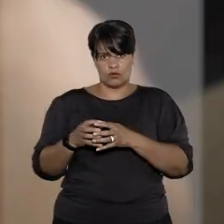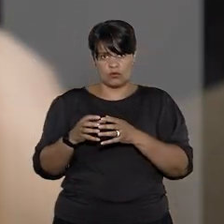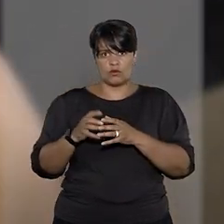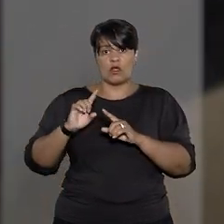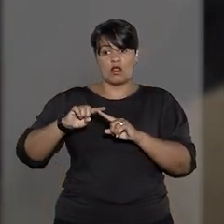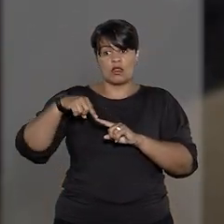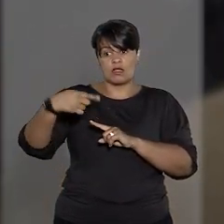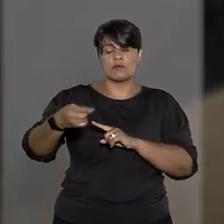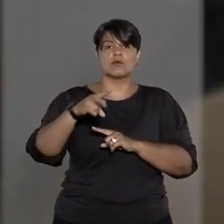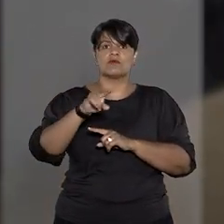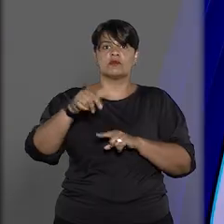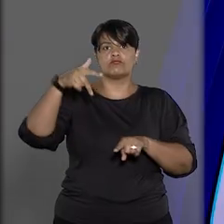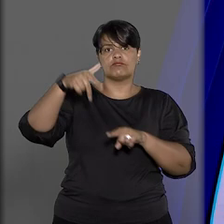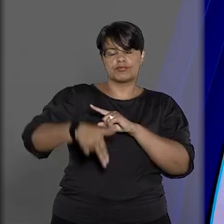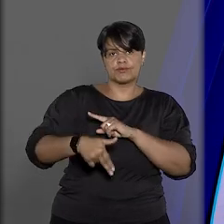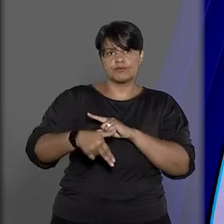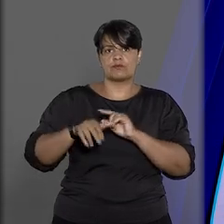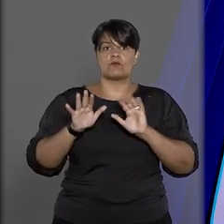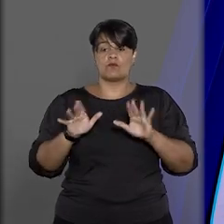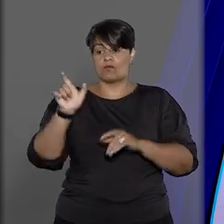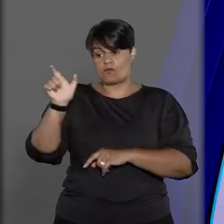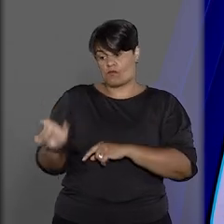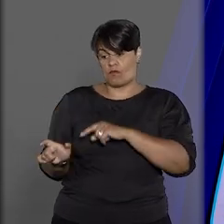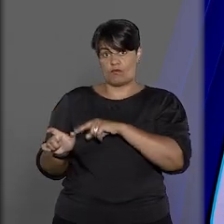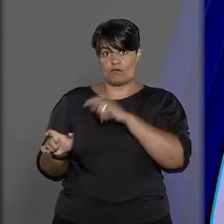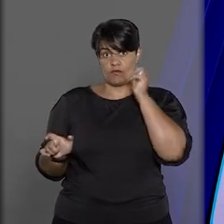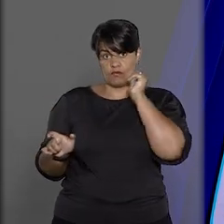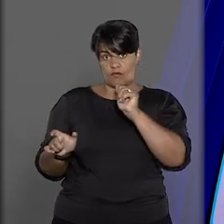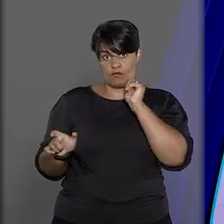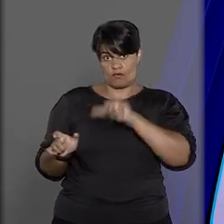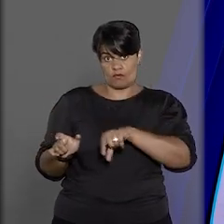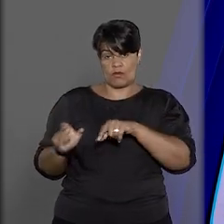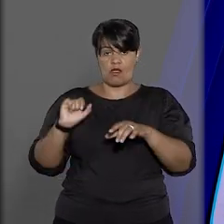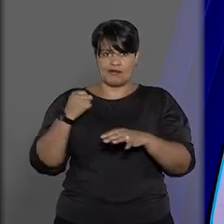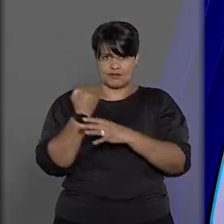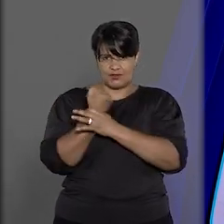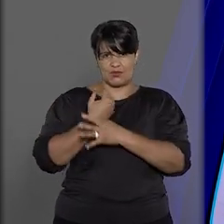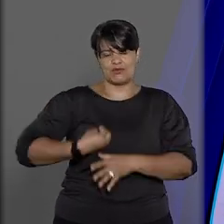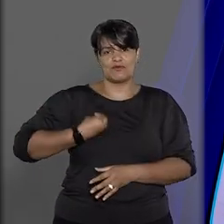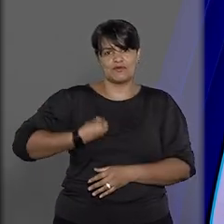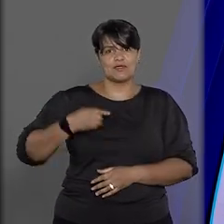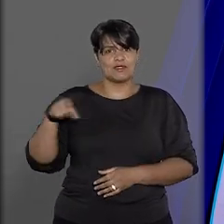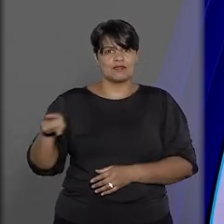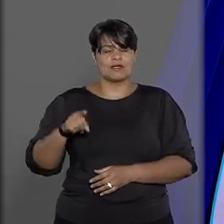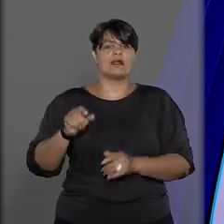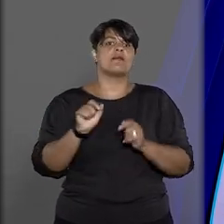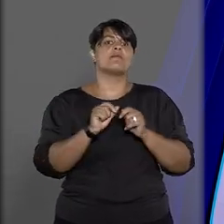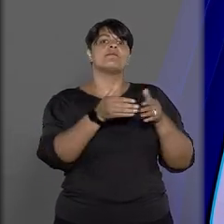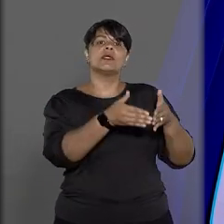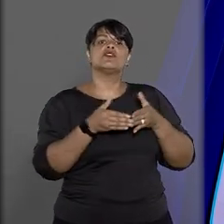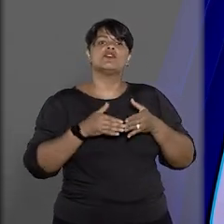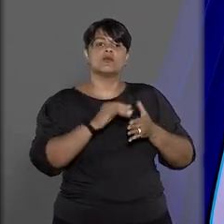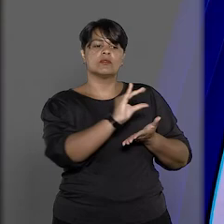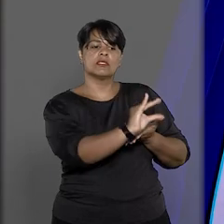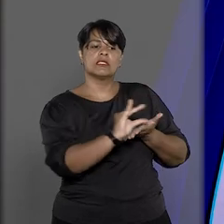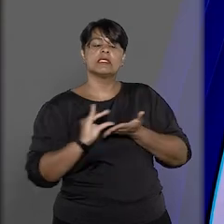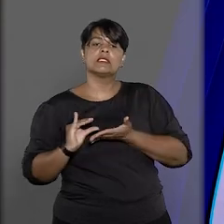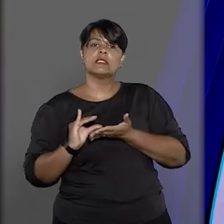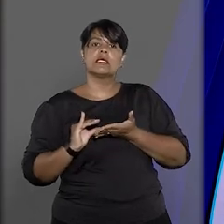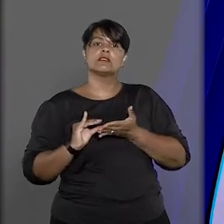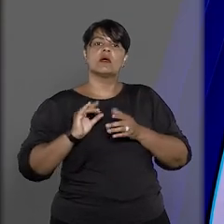posteriormente revogada. A beneficiária da pólice de seguro de vida ajuizou a ação com o objetivo de receber indenização